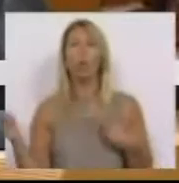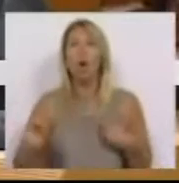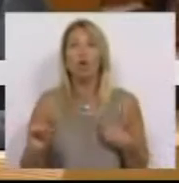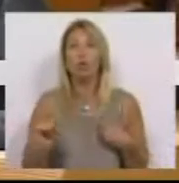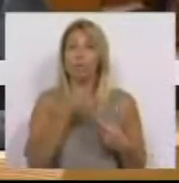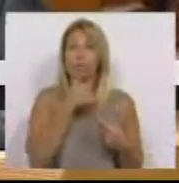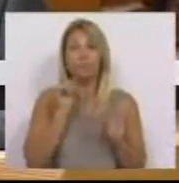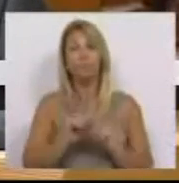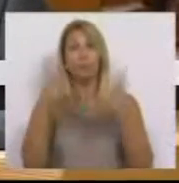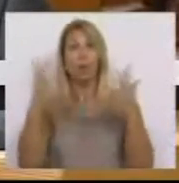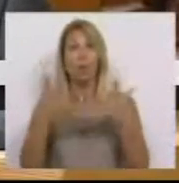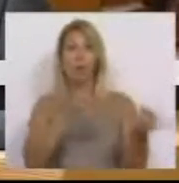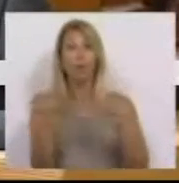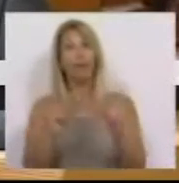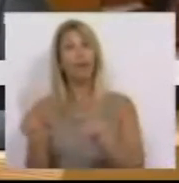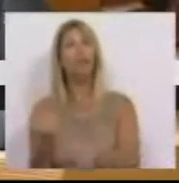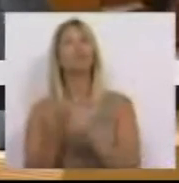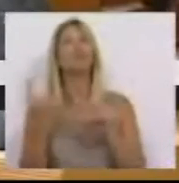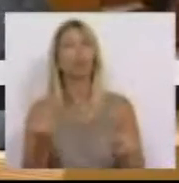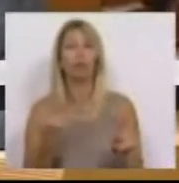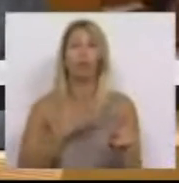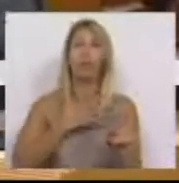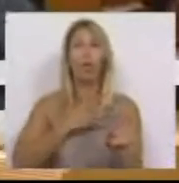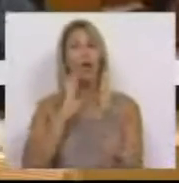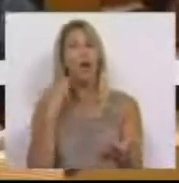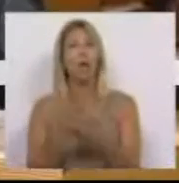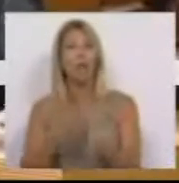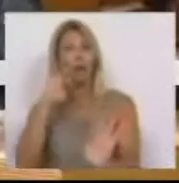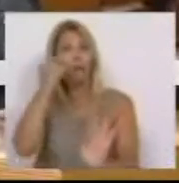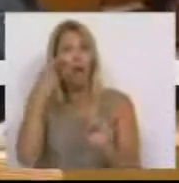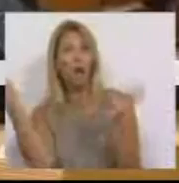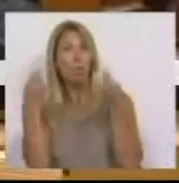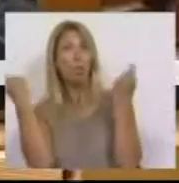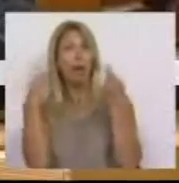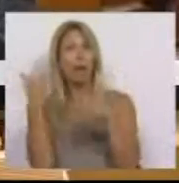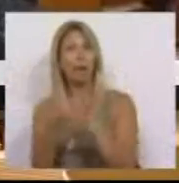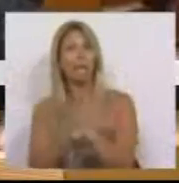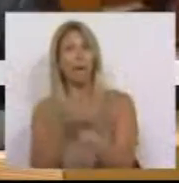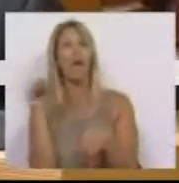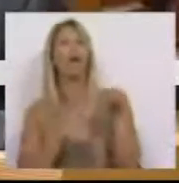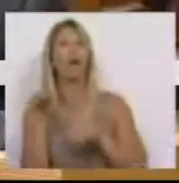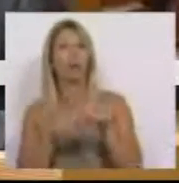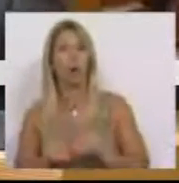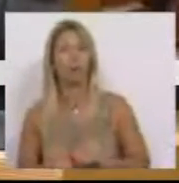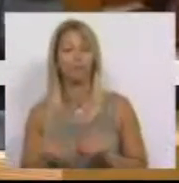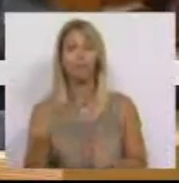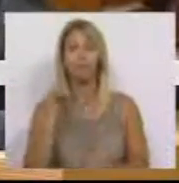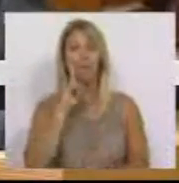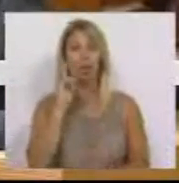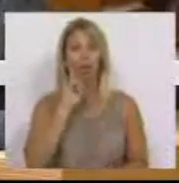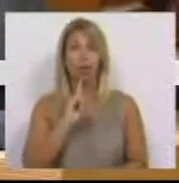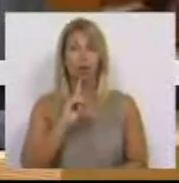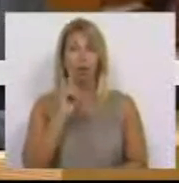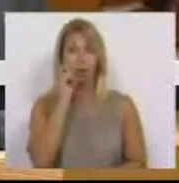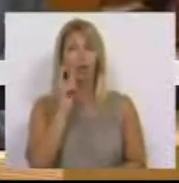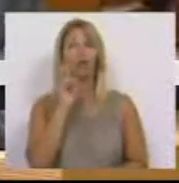retificativo, certamente para não beliscar a sua propaganda pré-eleitoral. Sr. Presidente, Srs. Deputados, Srs. Membros